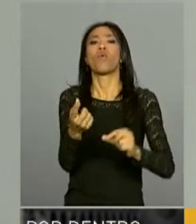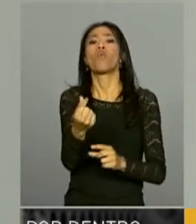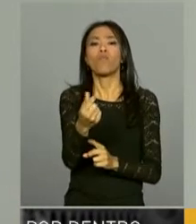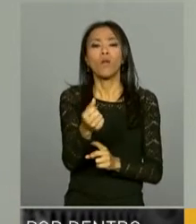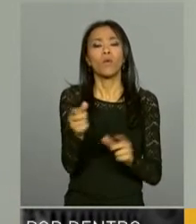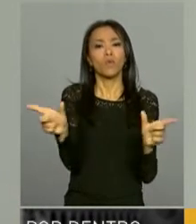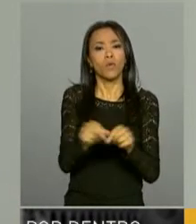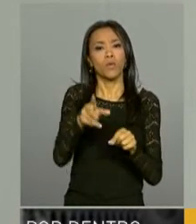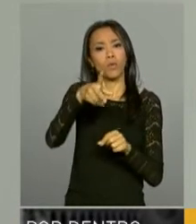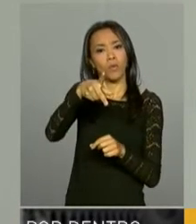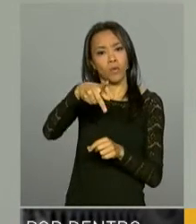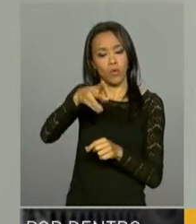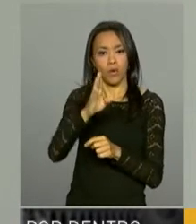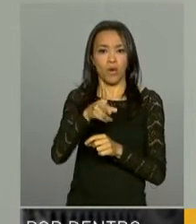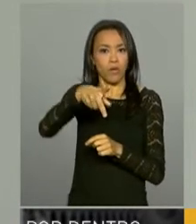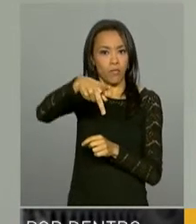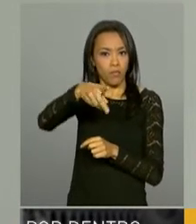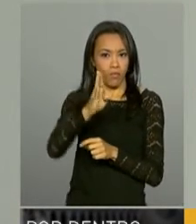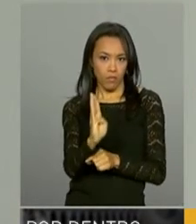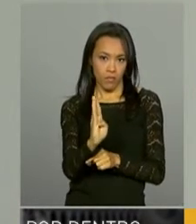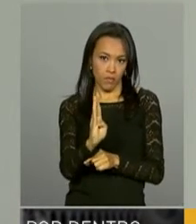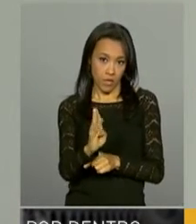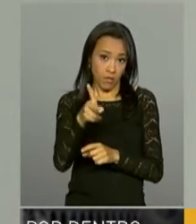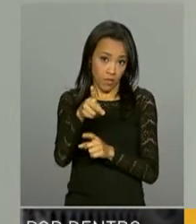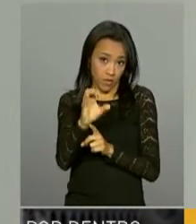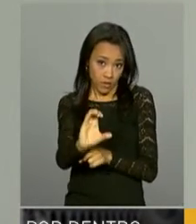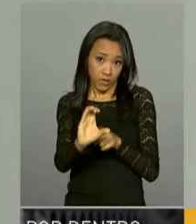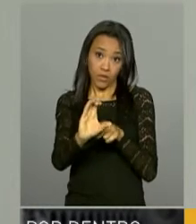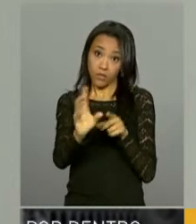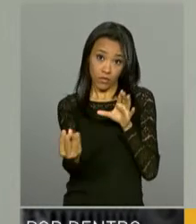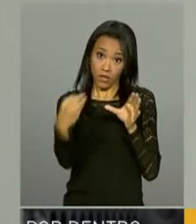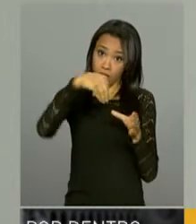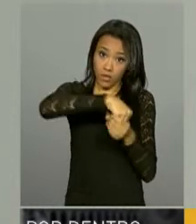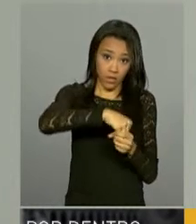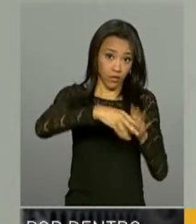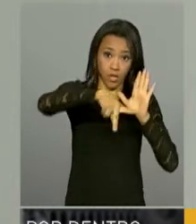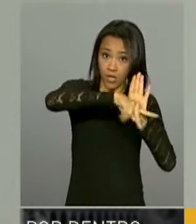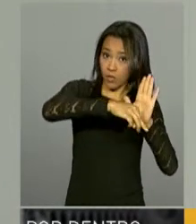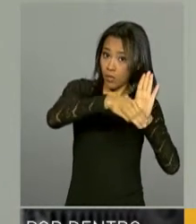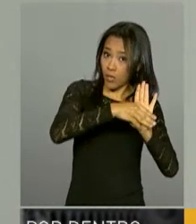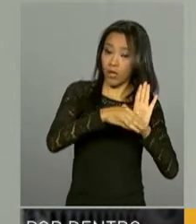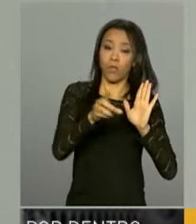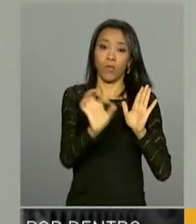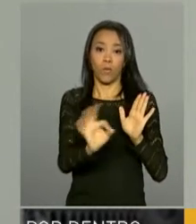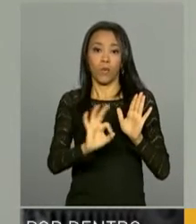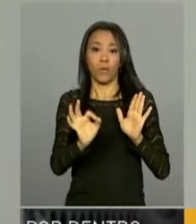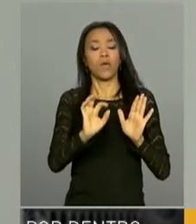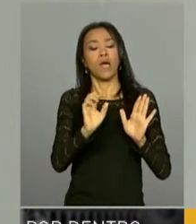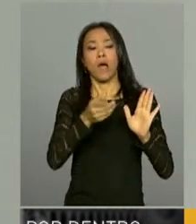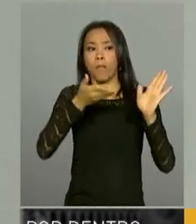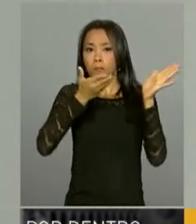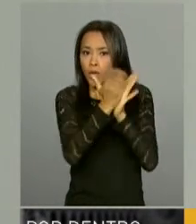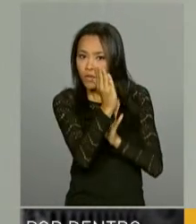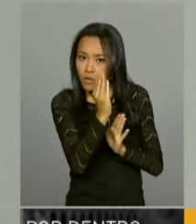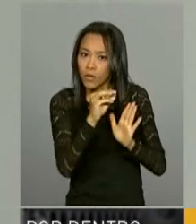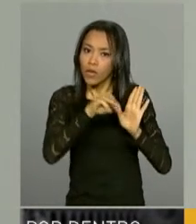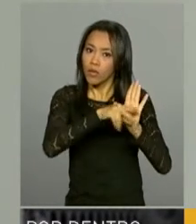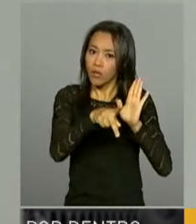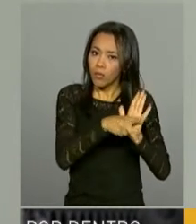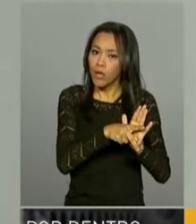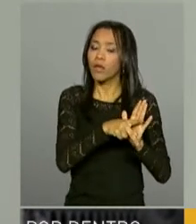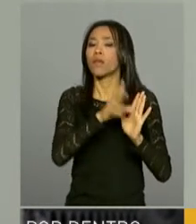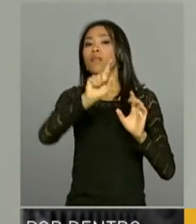BPC, ela não está estabelecida no projeto, na proposta de emenda constitucional. Quer dizer, vai ser necessário após a proposta de emenda constitucional,